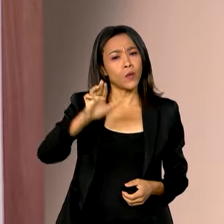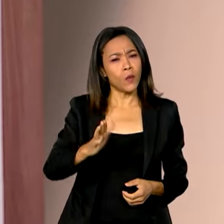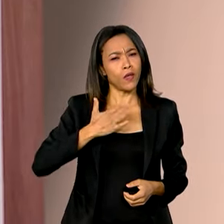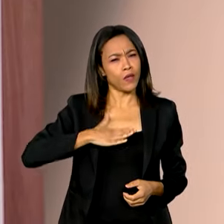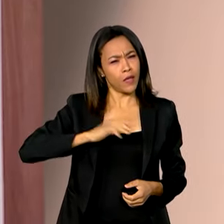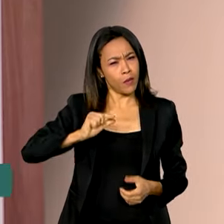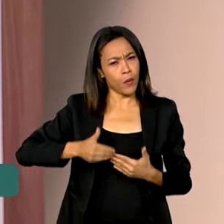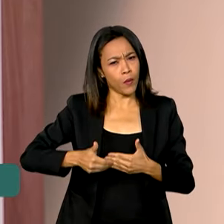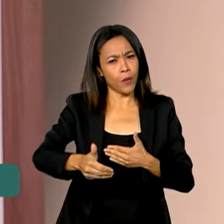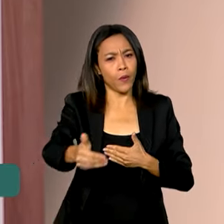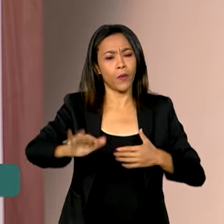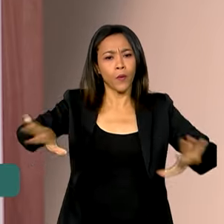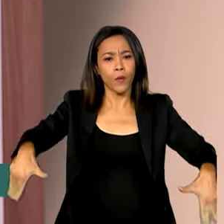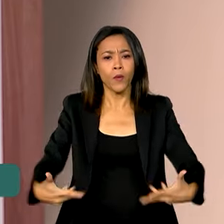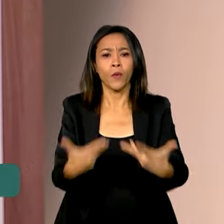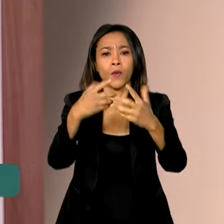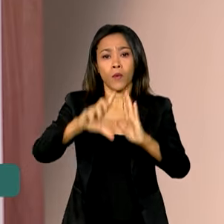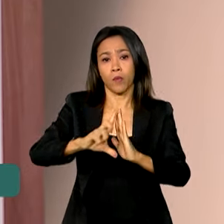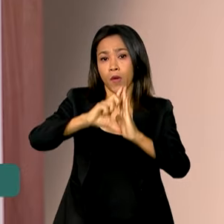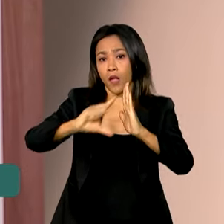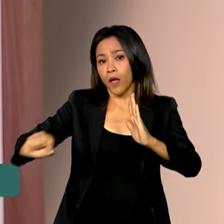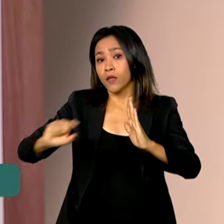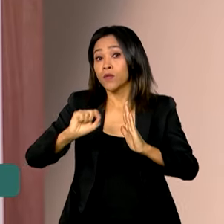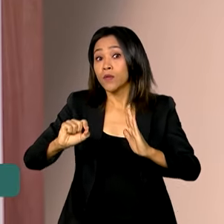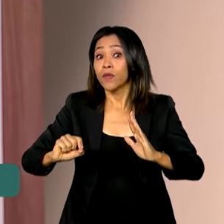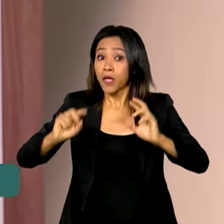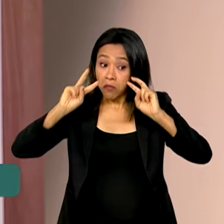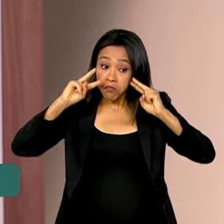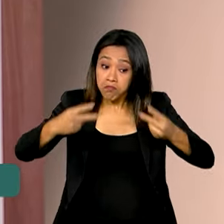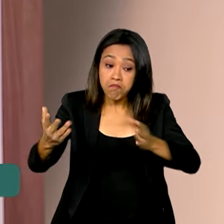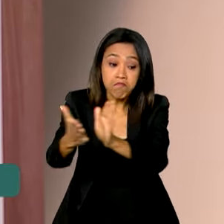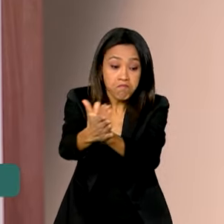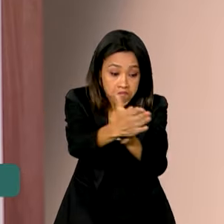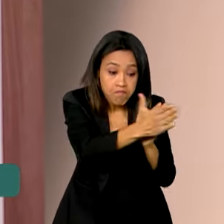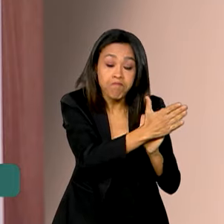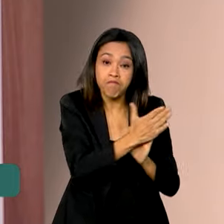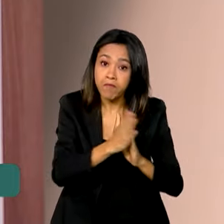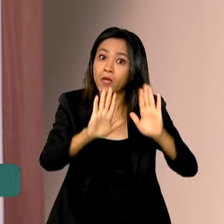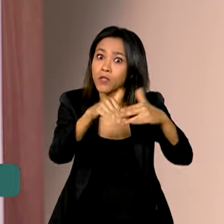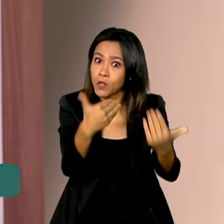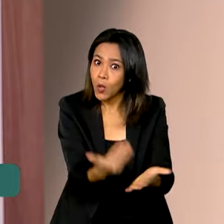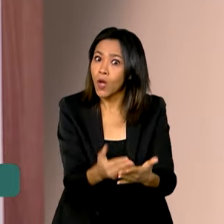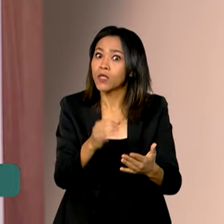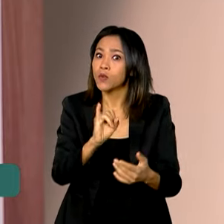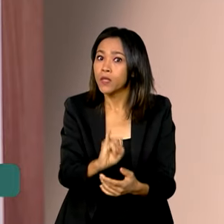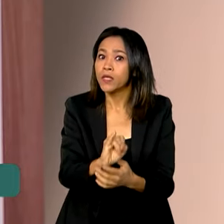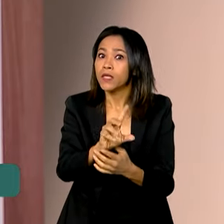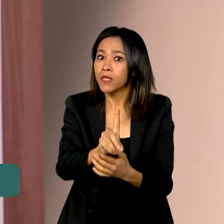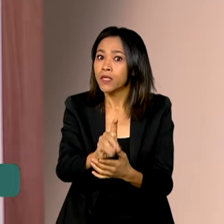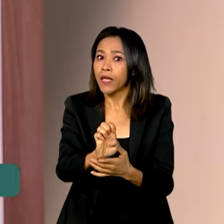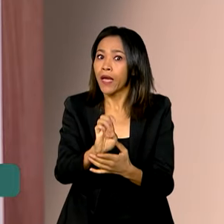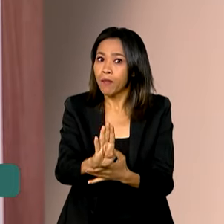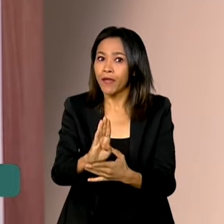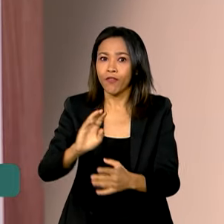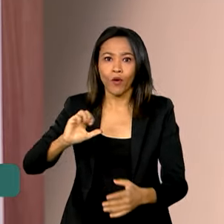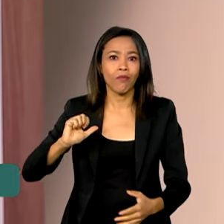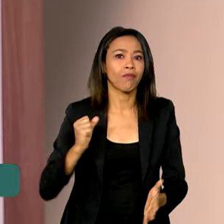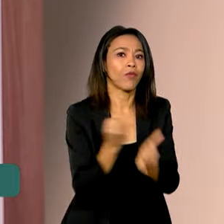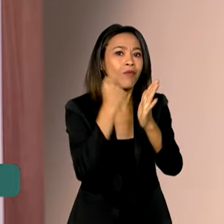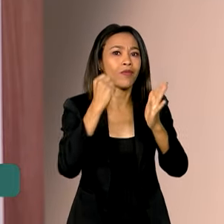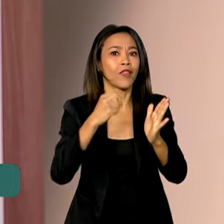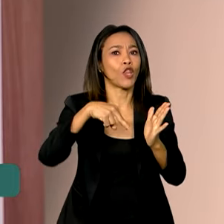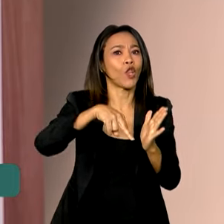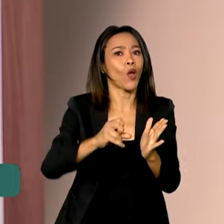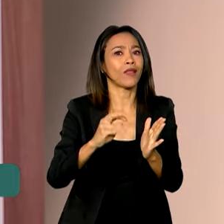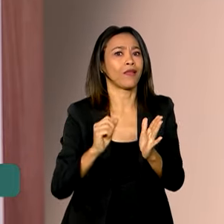no Palácio do Planalto da cerimônia de reconhecimento das escolas IDEB Nota 10. Os números do Índice de Desenvolvimento da